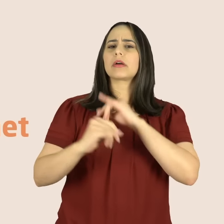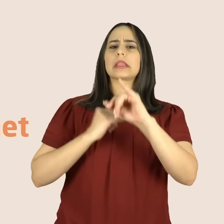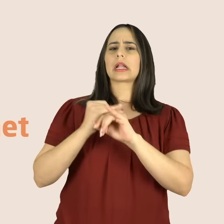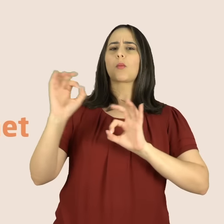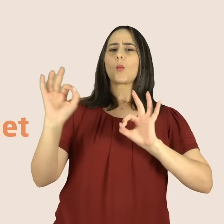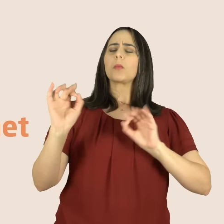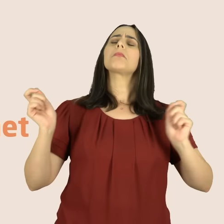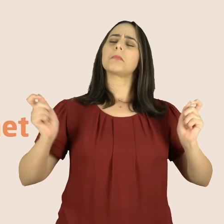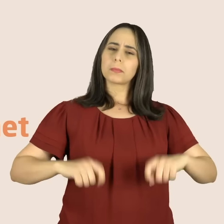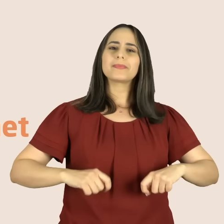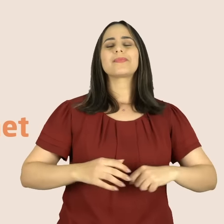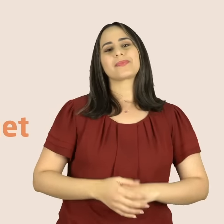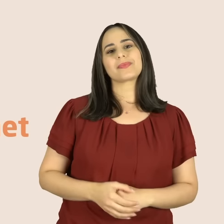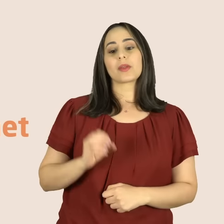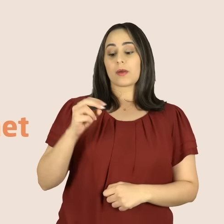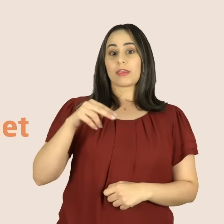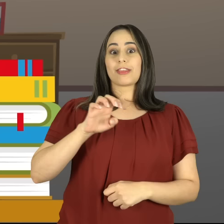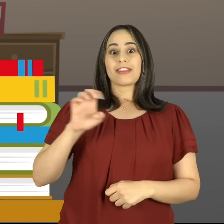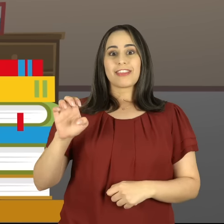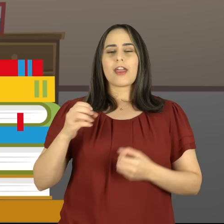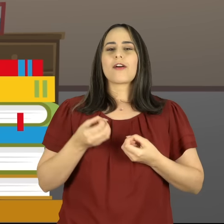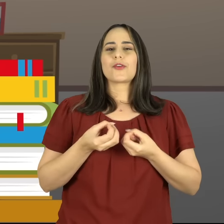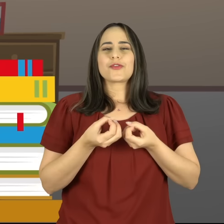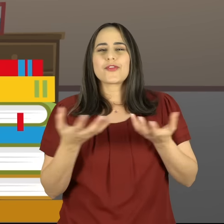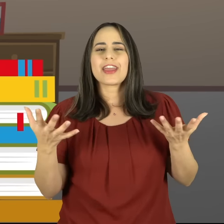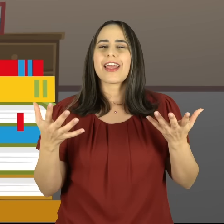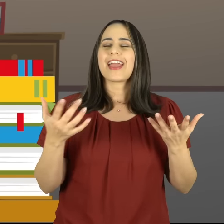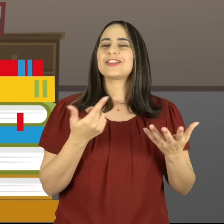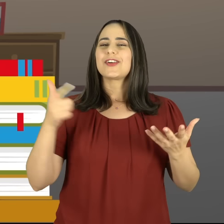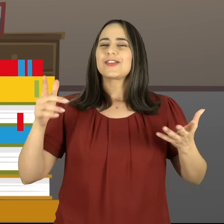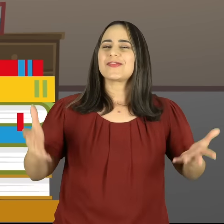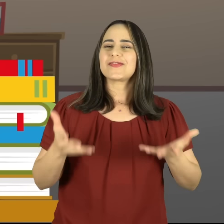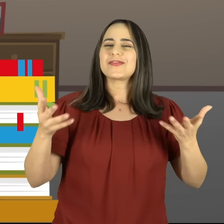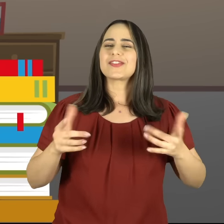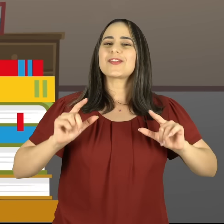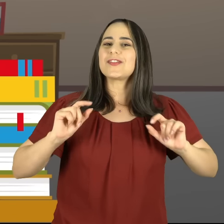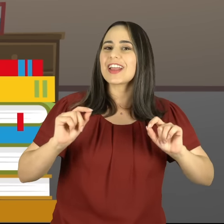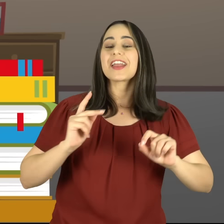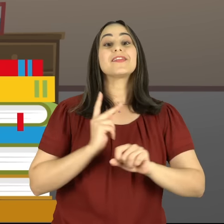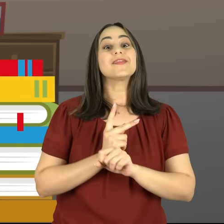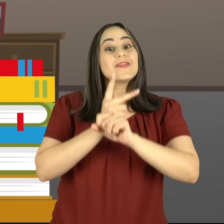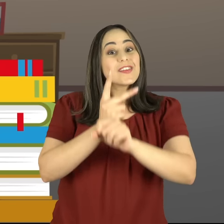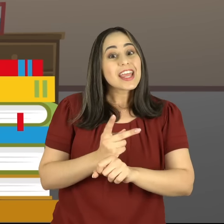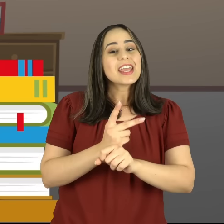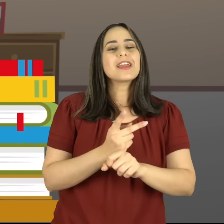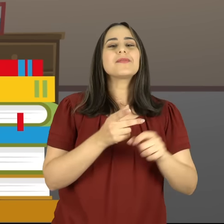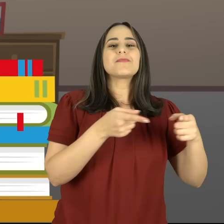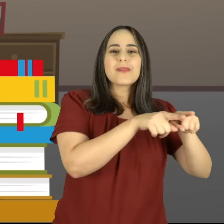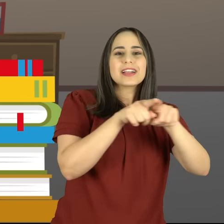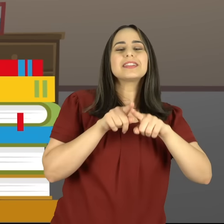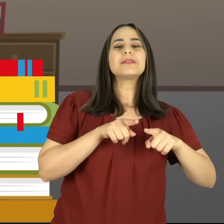fazer a prova sem conexão com a internet. A ONE também oferece como forma de estímulo premiações